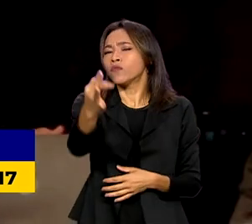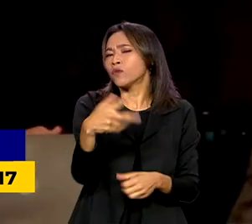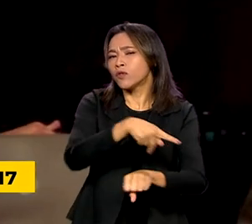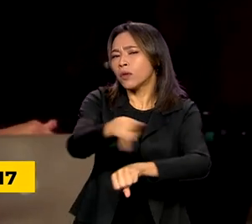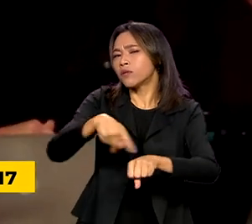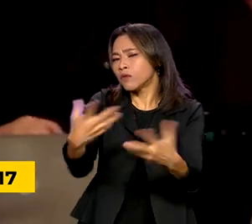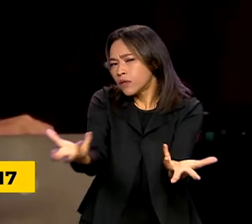próximos quatro anos?